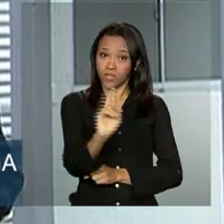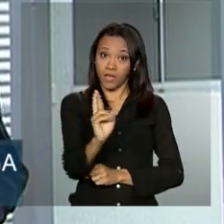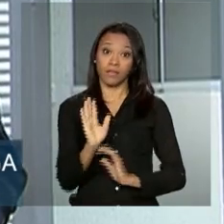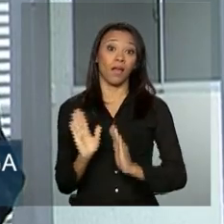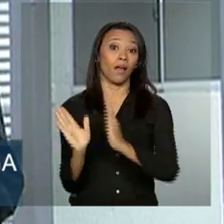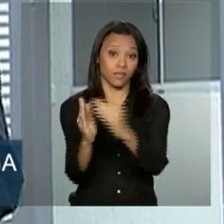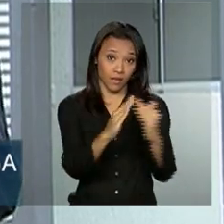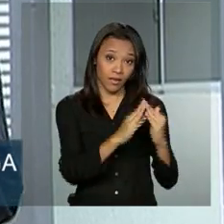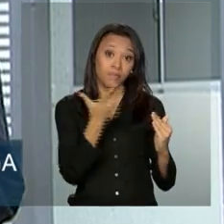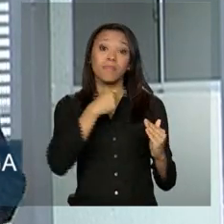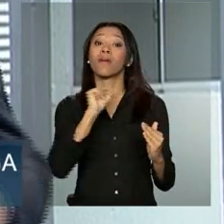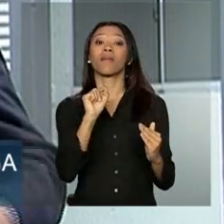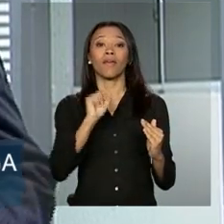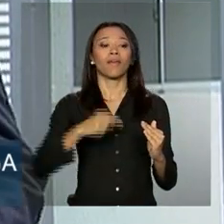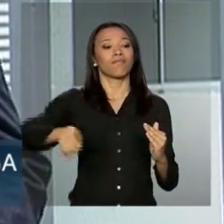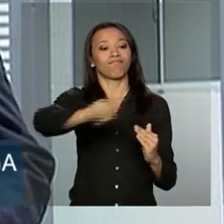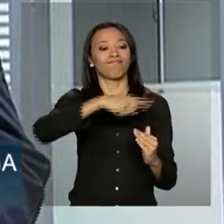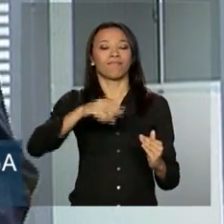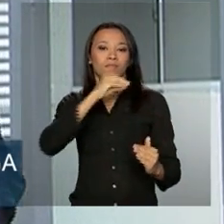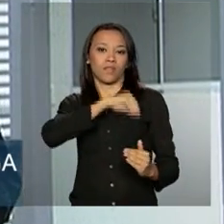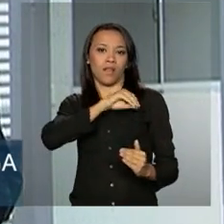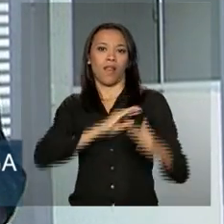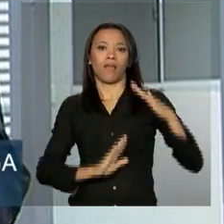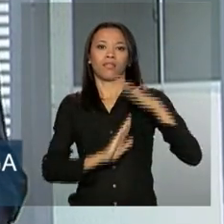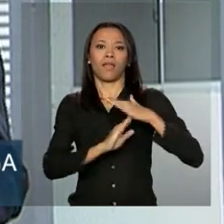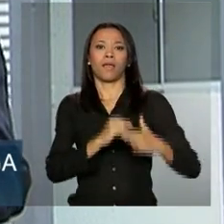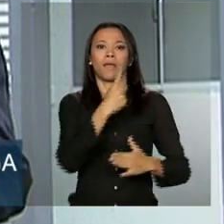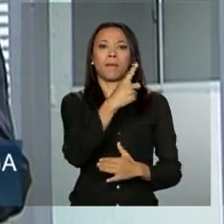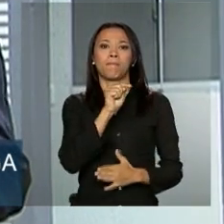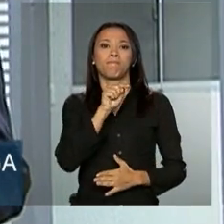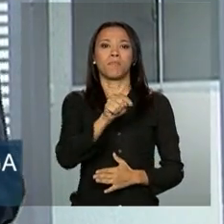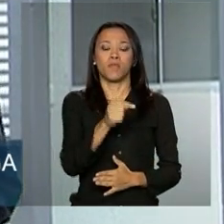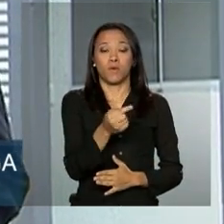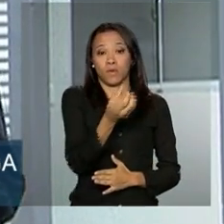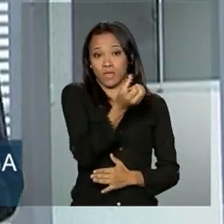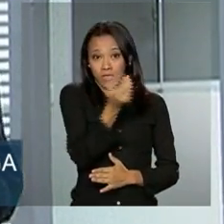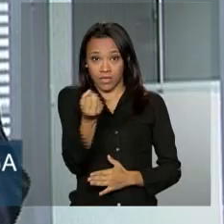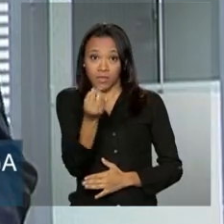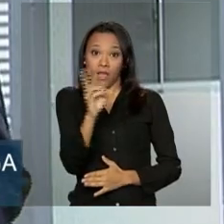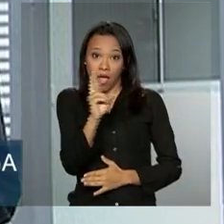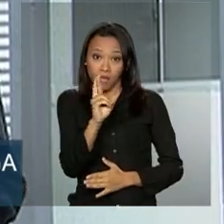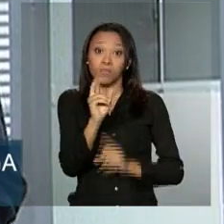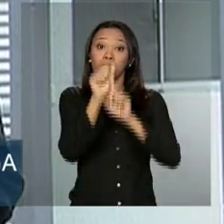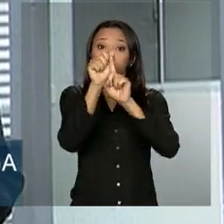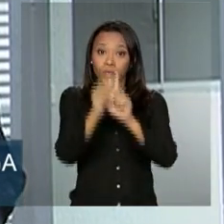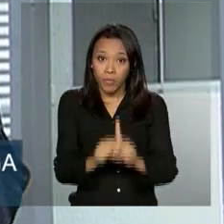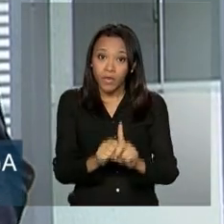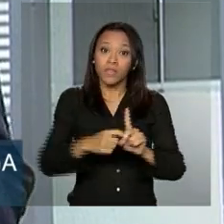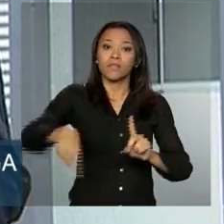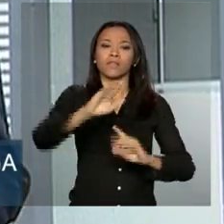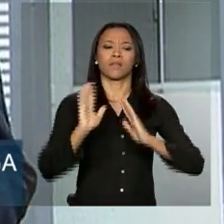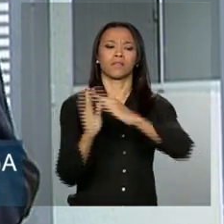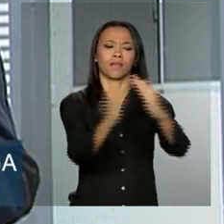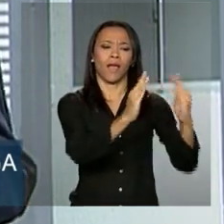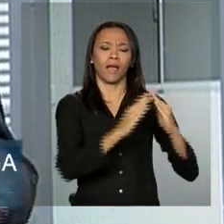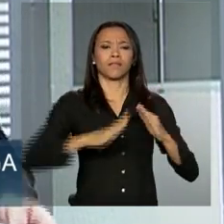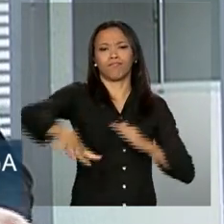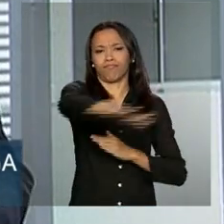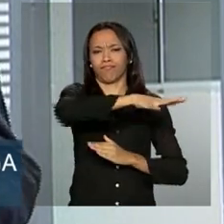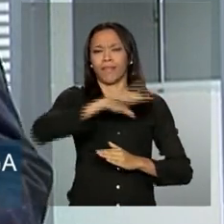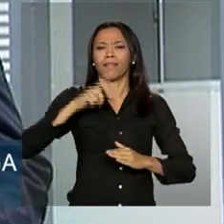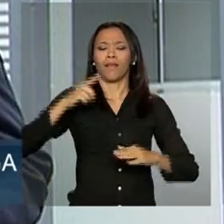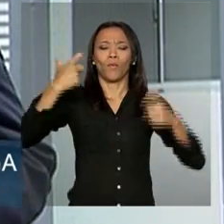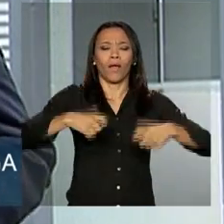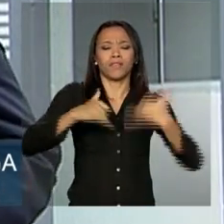moradias são destinadas para famílias com renda de até 1.600 reais por mês. O condomínio tem infraestrutura completa, inclusive com áreas de